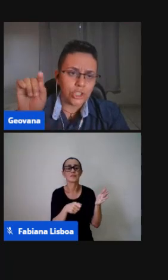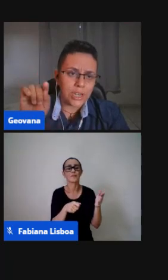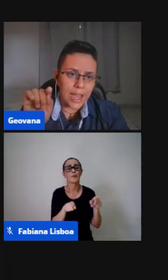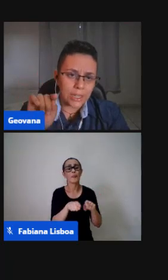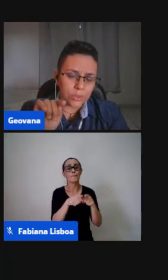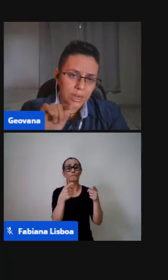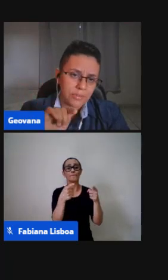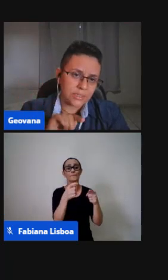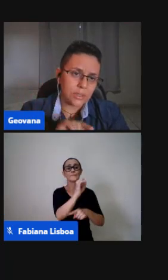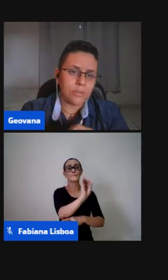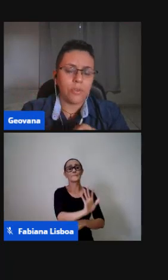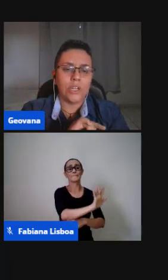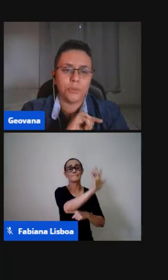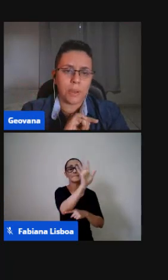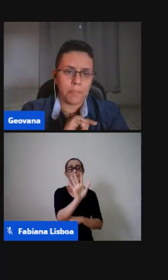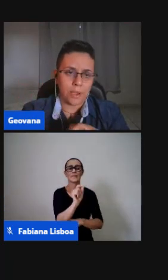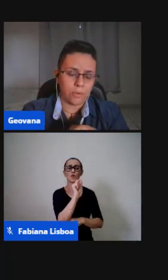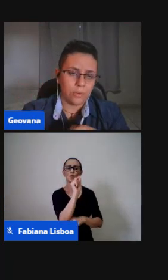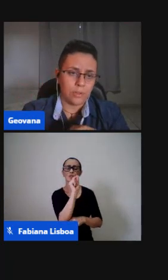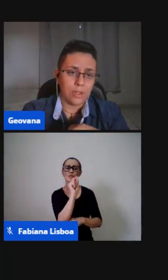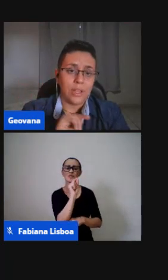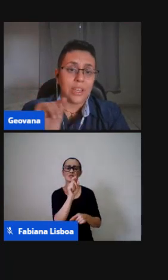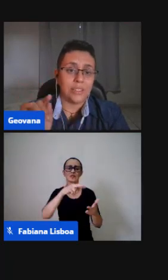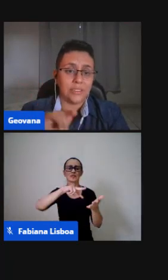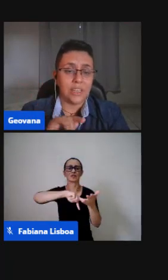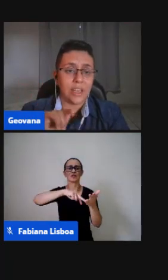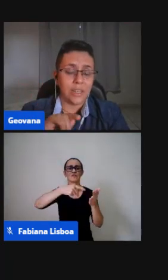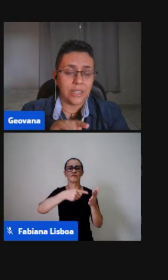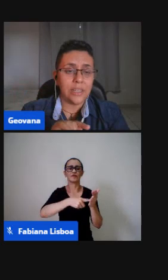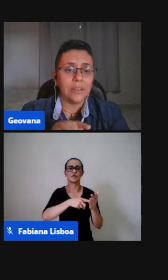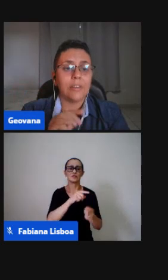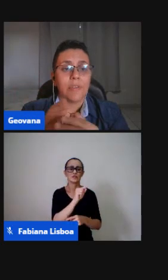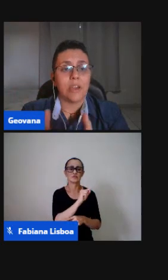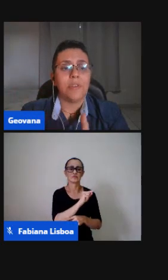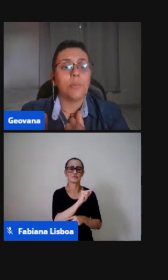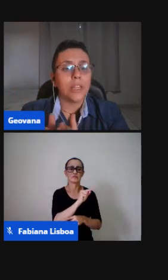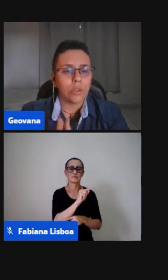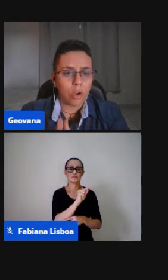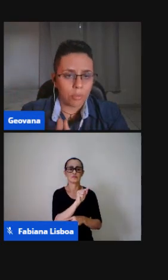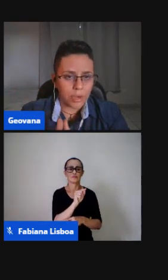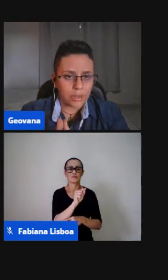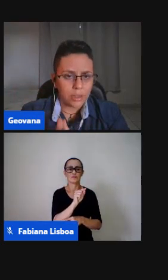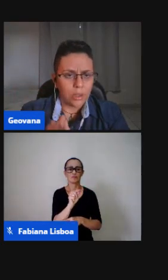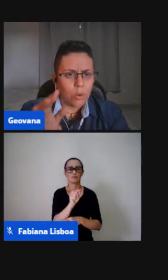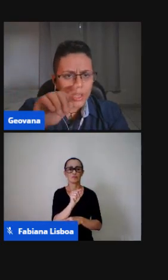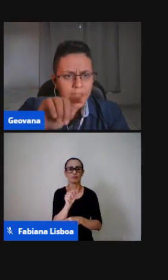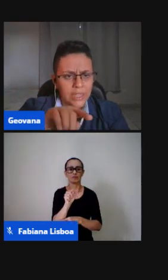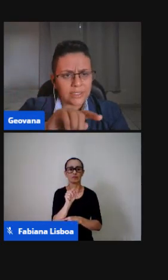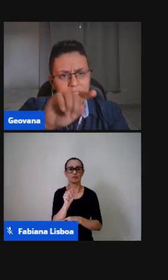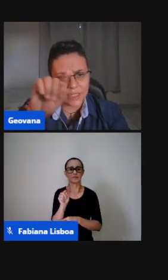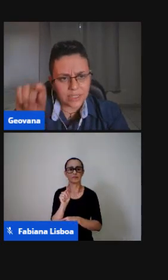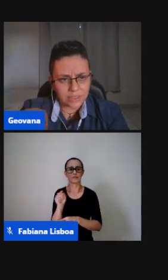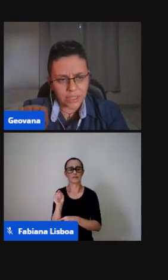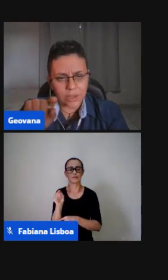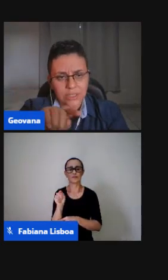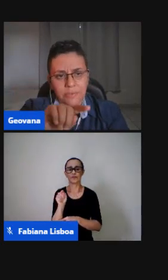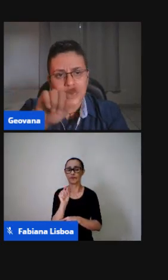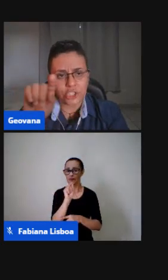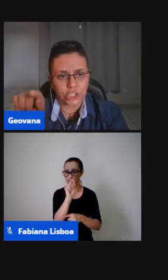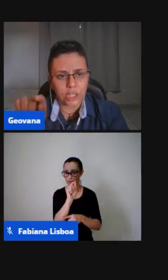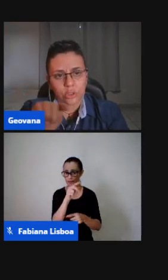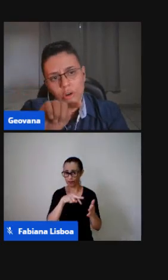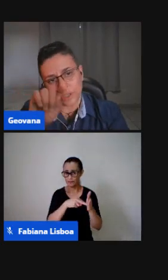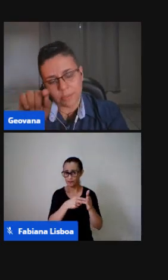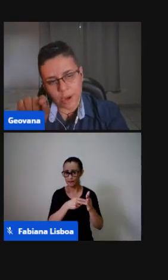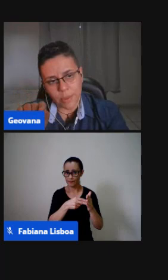esse pontilhado travessando a folha de papel quer dizer que ali vai haver uma dobra o que quer dizer esse risquinho essa